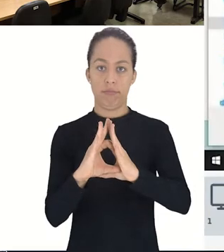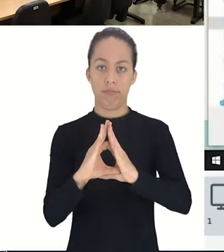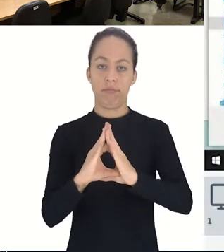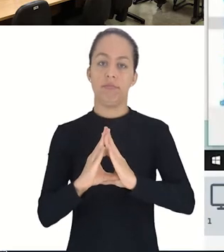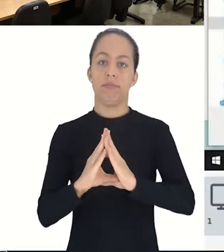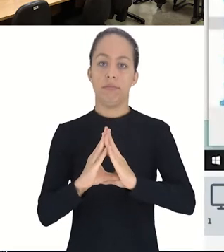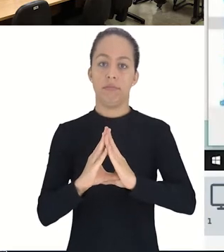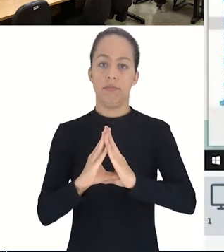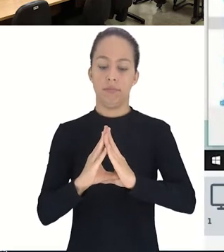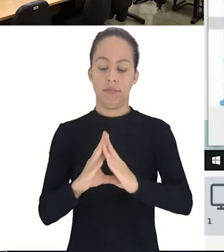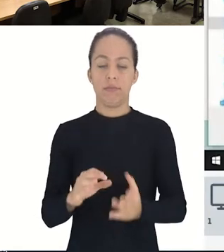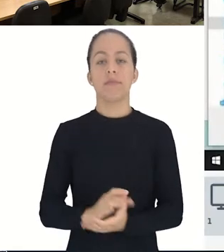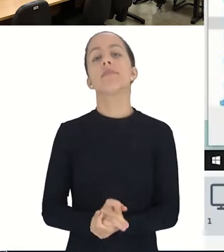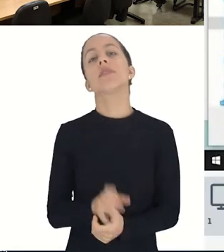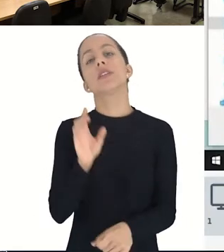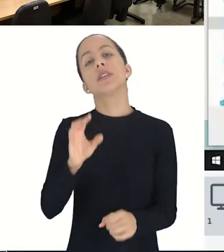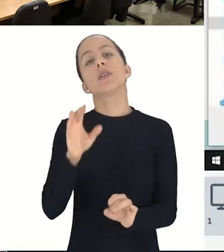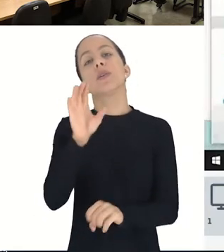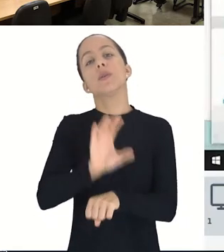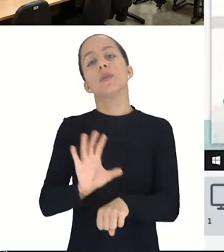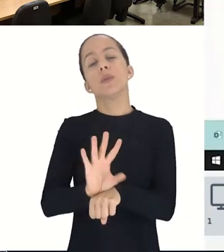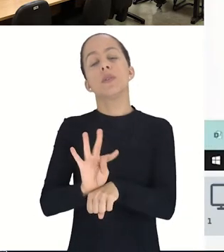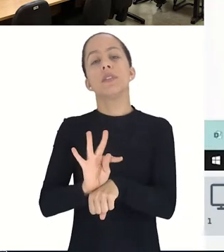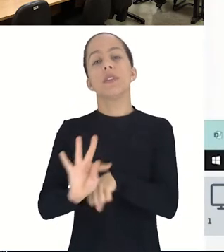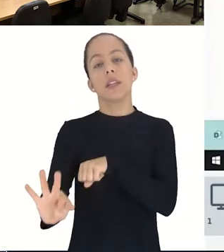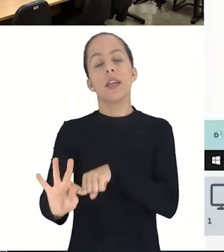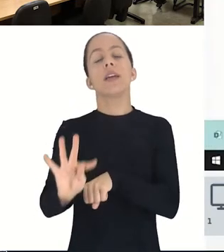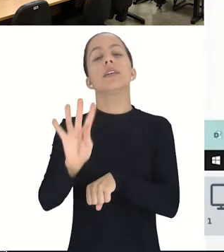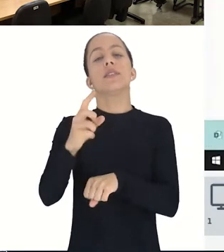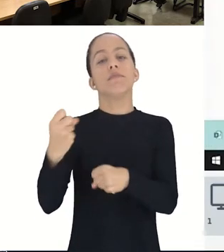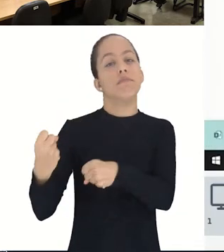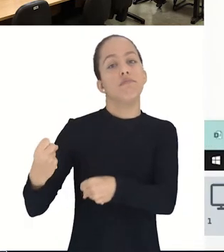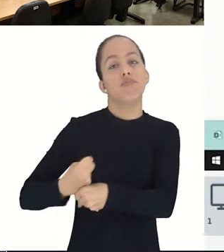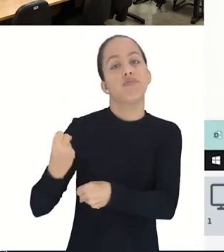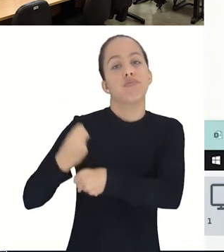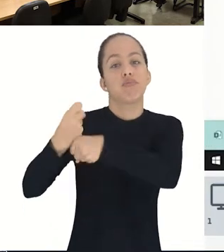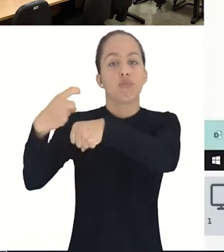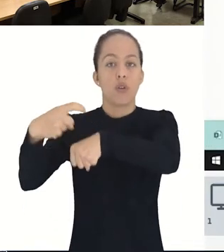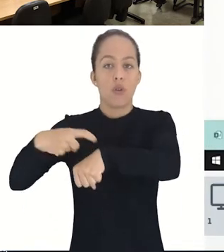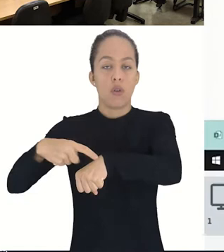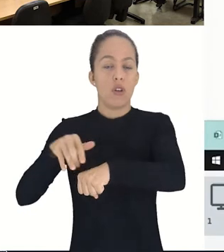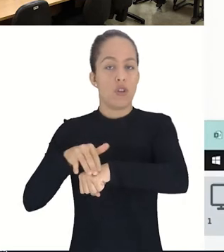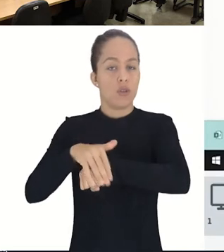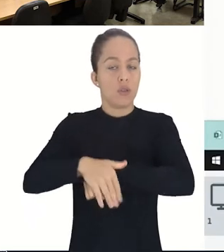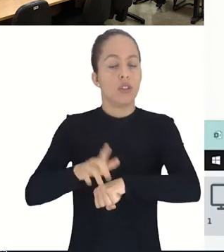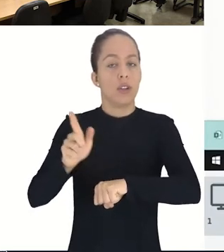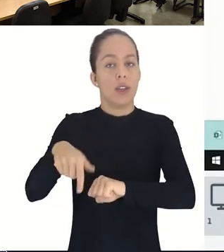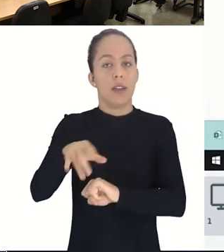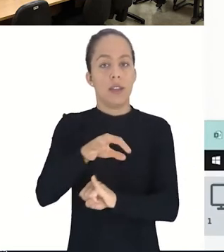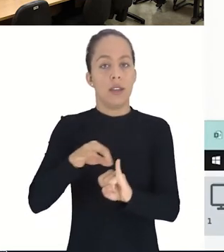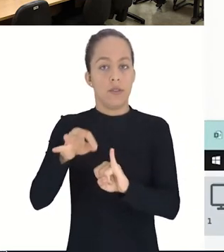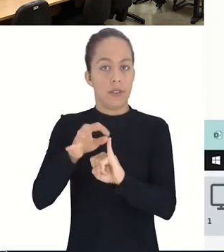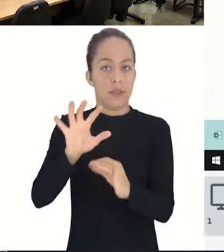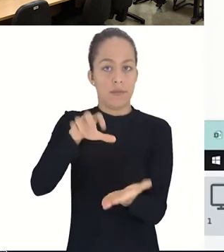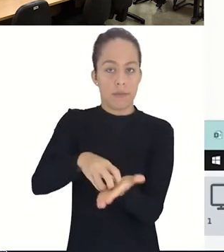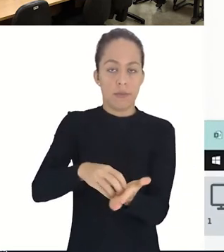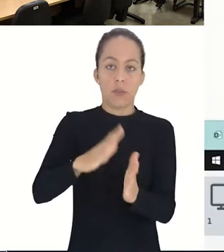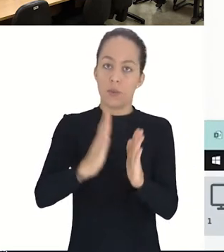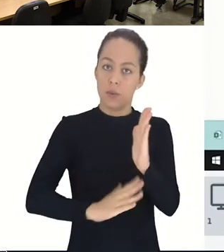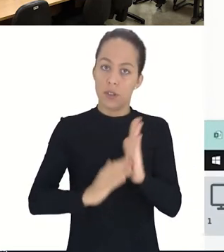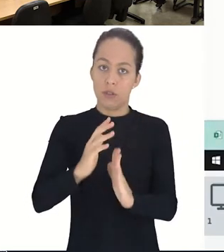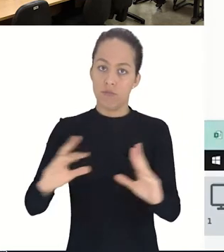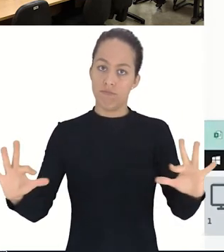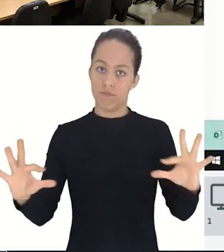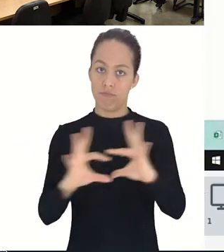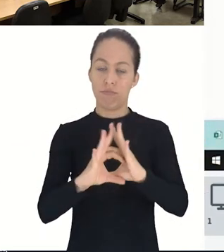Então, curso Técnico Concomitante em Edificações Noturno do Campus Colatina. Arquivo já